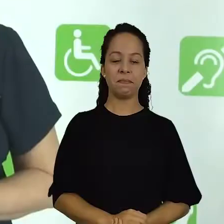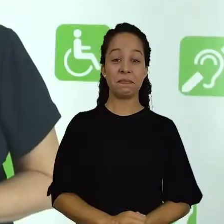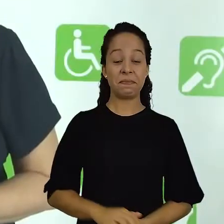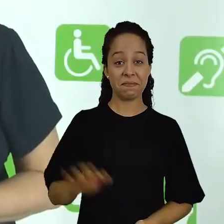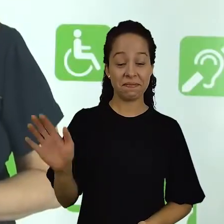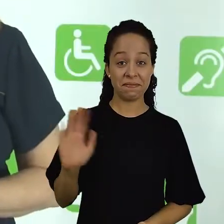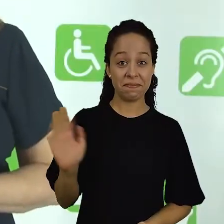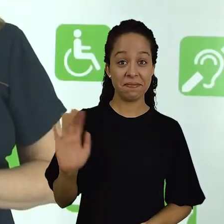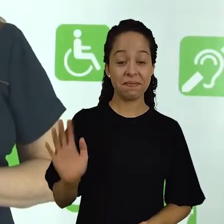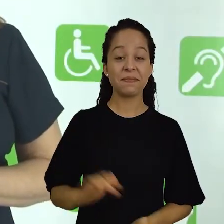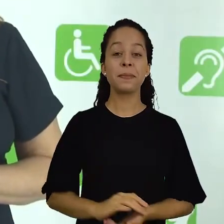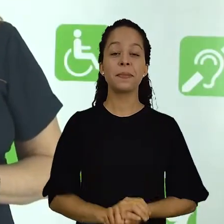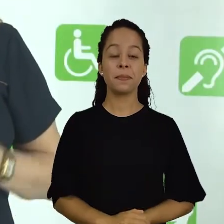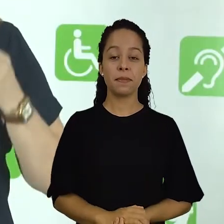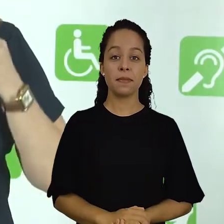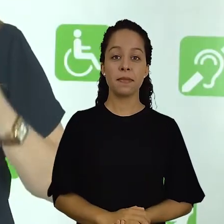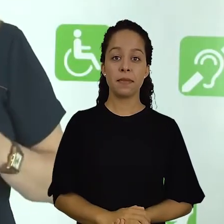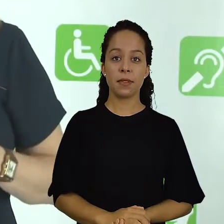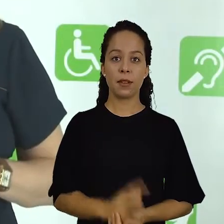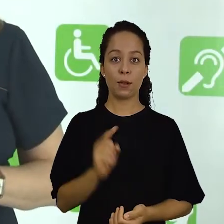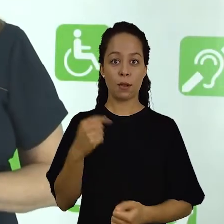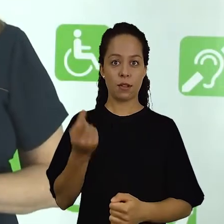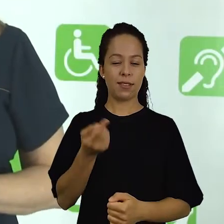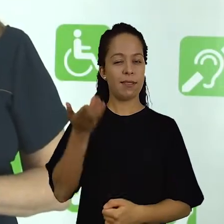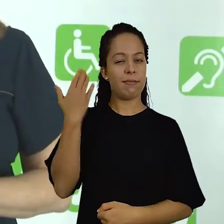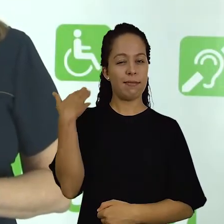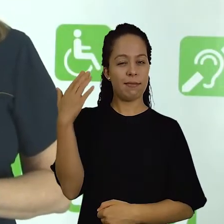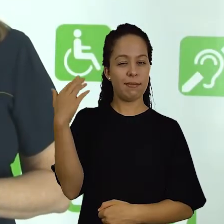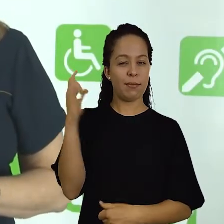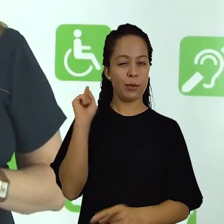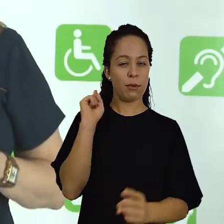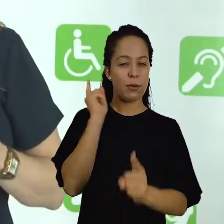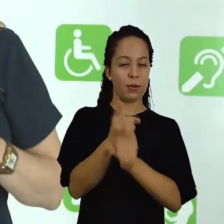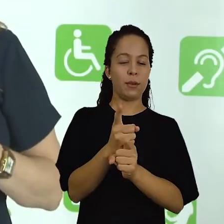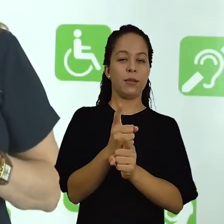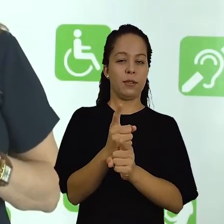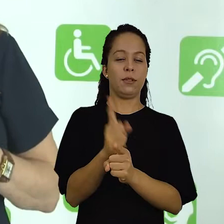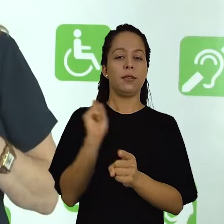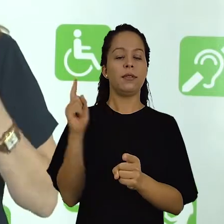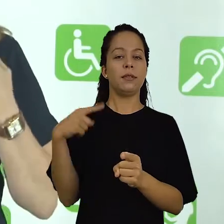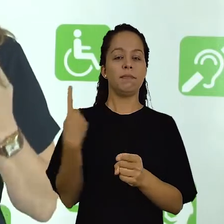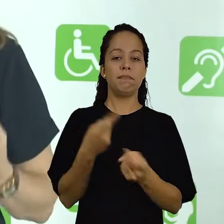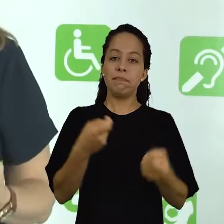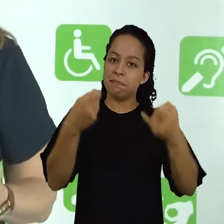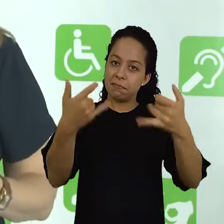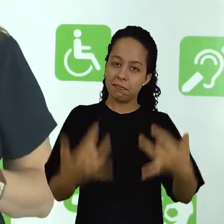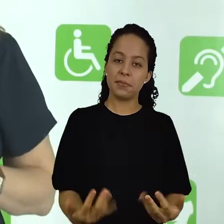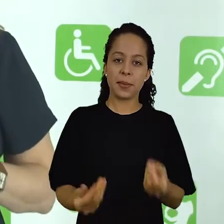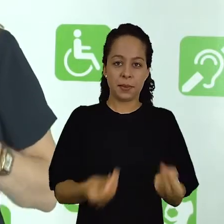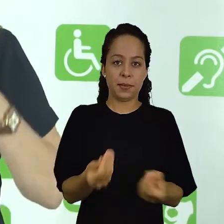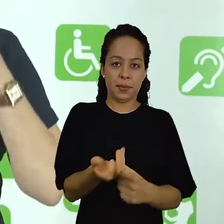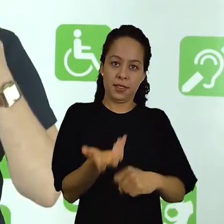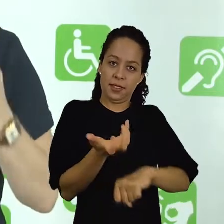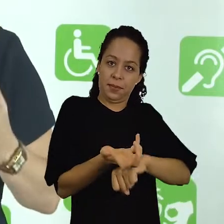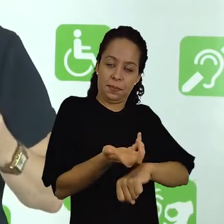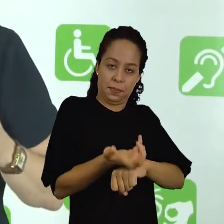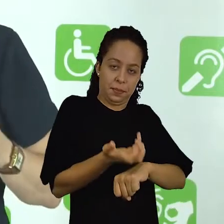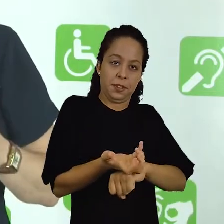Olá, em nosso encontro virtual anterior, nós conversamos um pouquinho sobre a nossa disciplina, o que é,